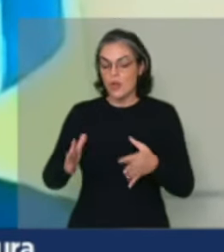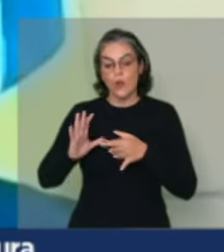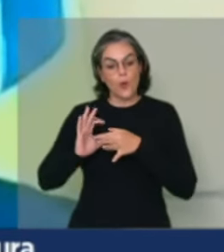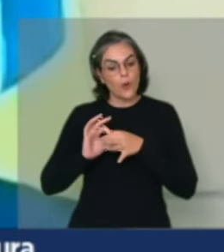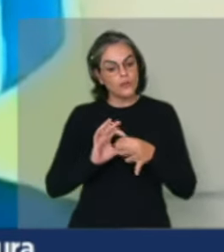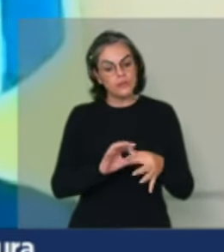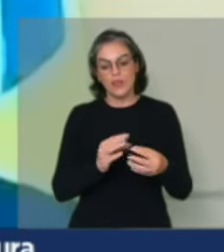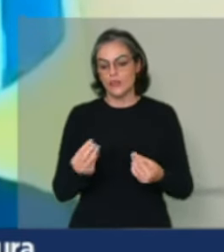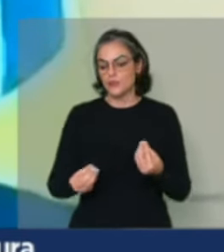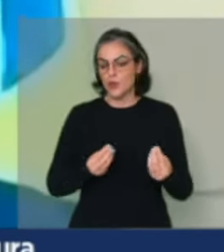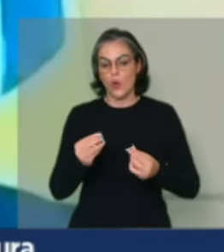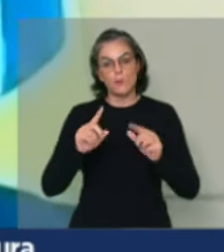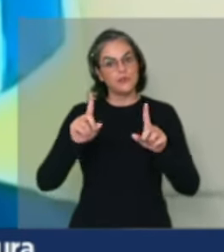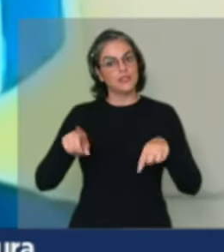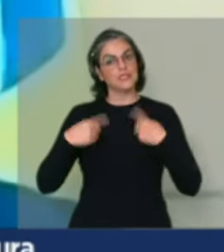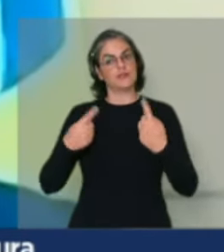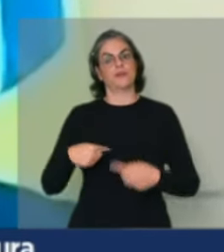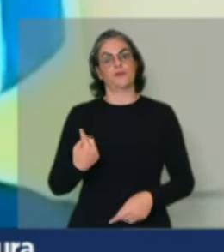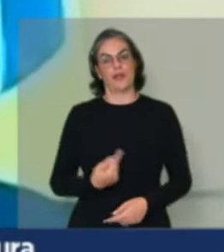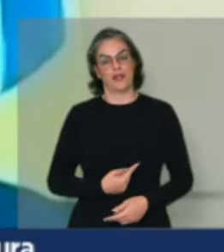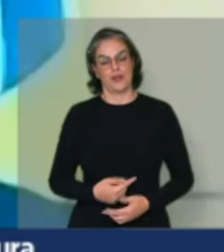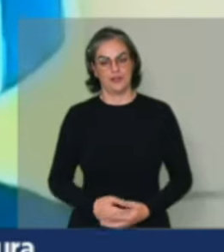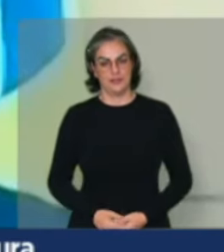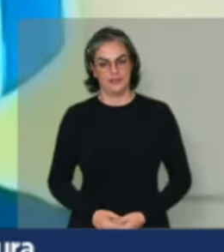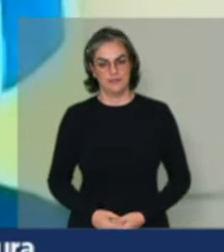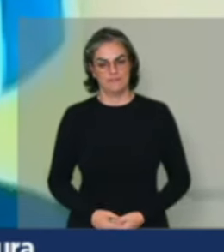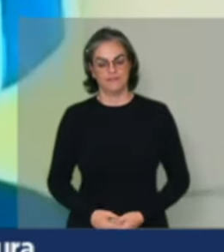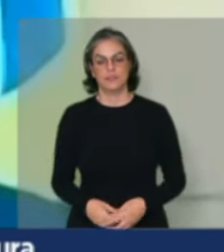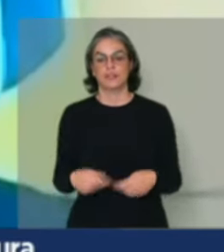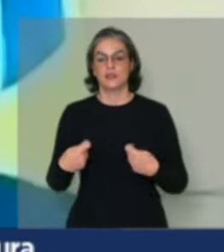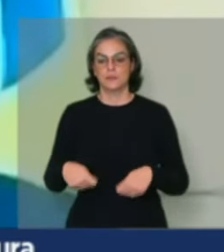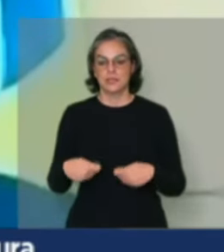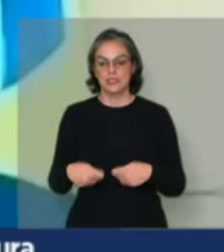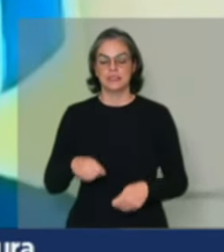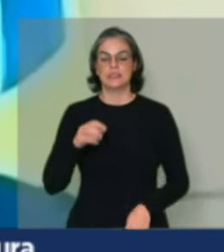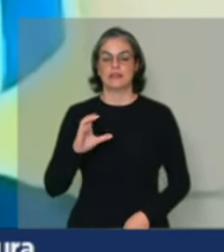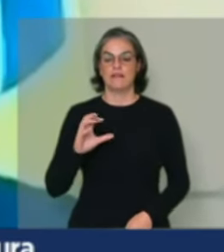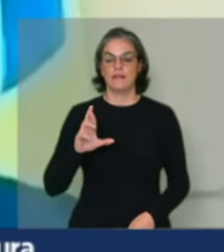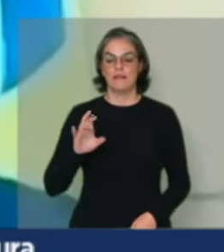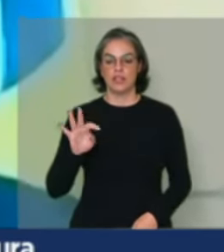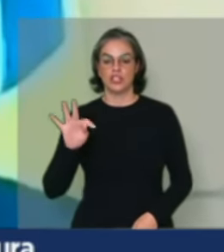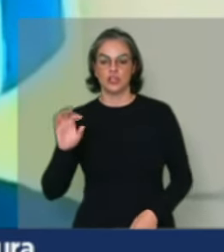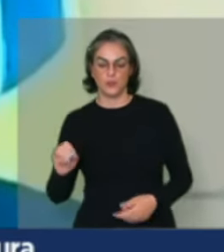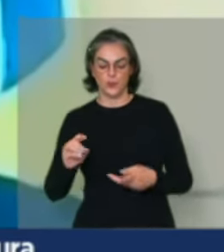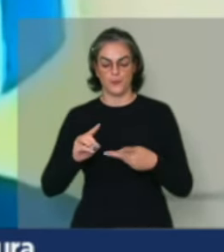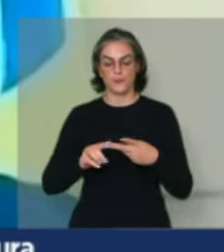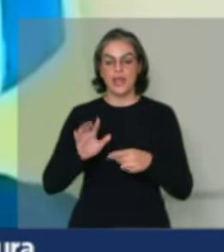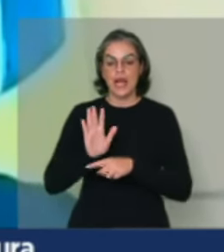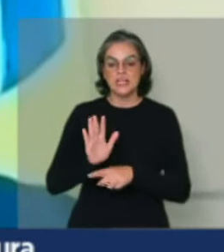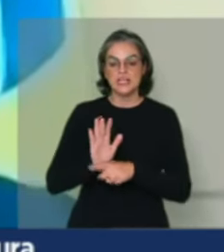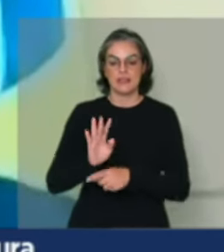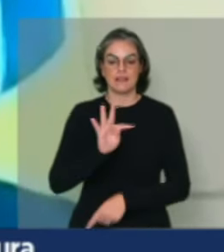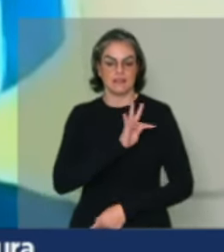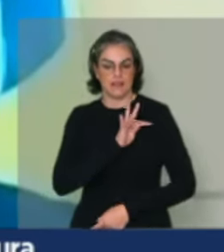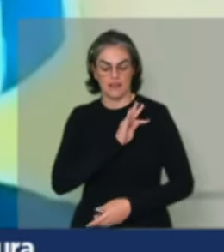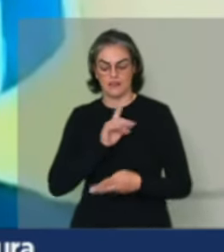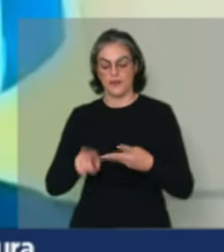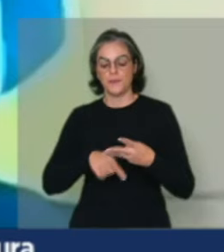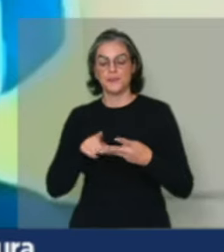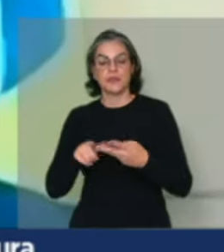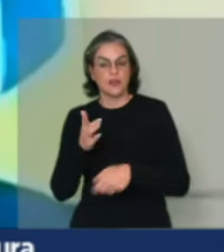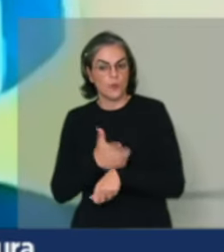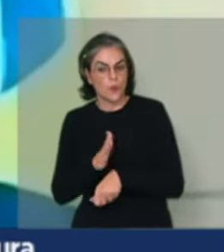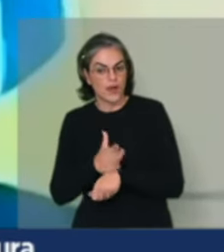são nossos desafios? Nosso desafio é o crédito, é a assistência técnica, é a qualificação, é o